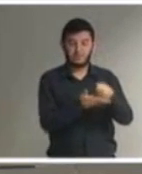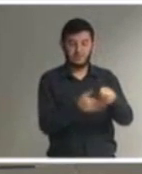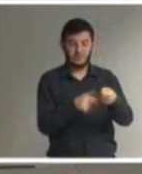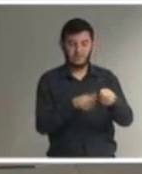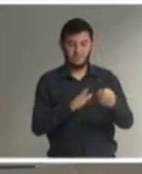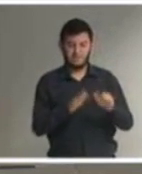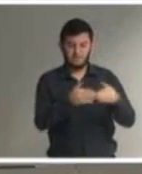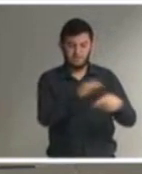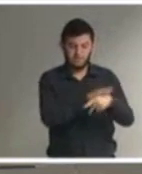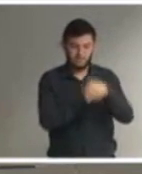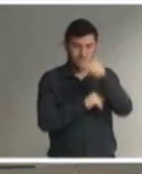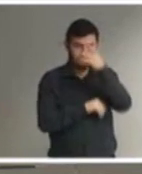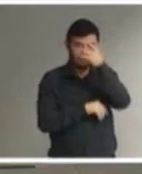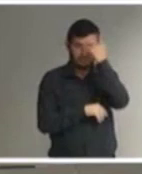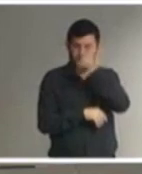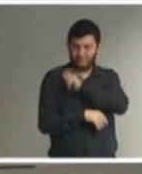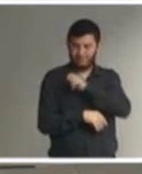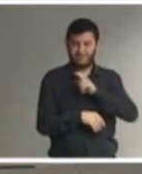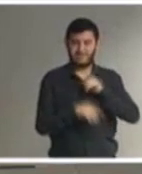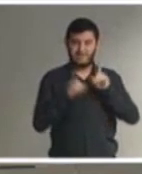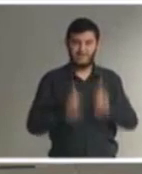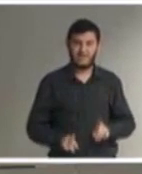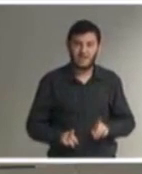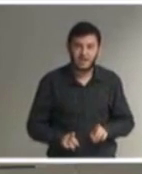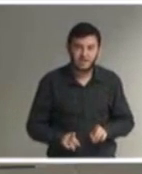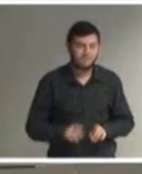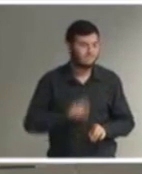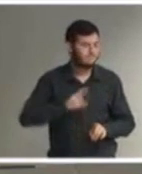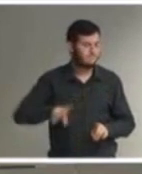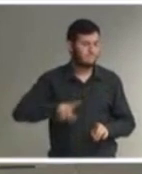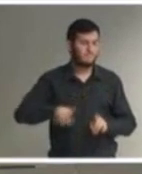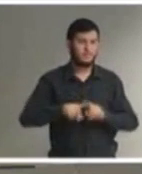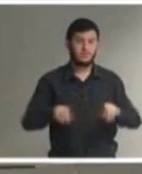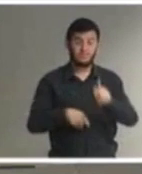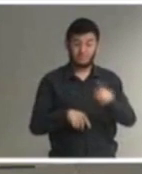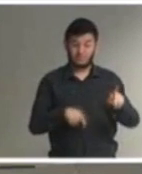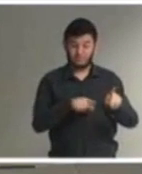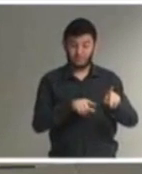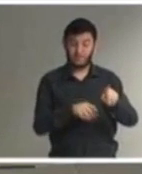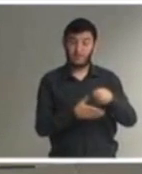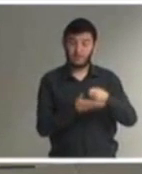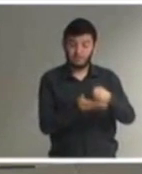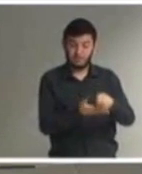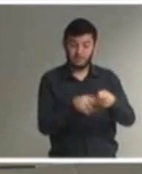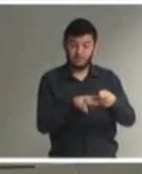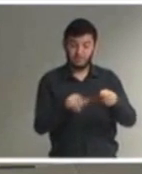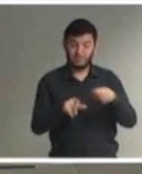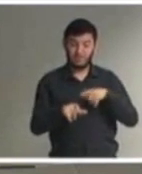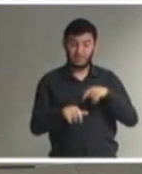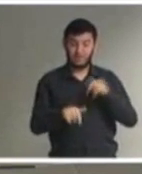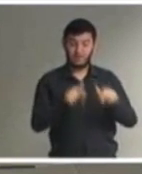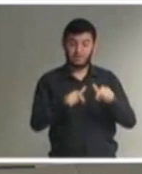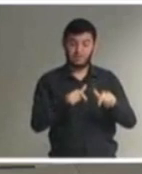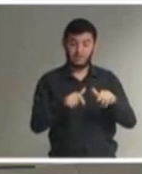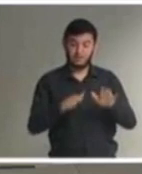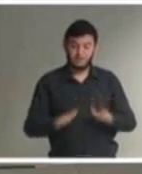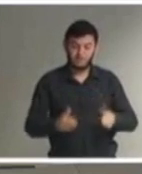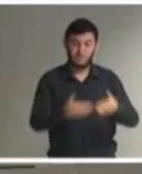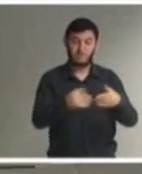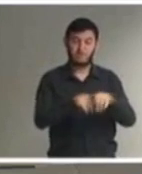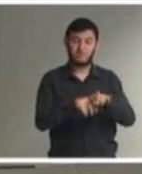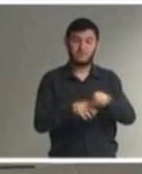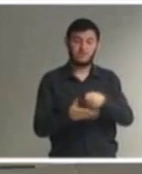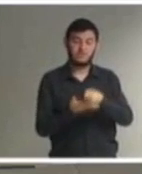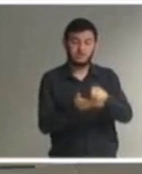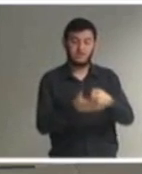exclusivamente não é exclusivamente para o aluno com deficiência o professor auxiliar ele vai trabalhar com a turma toda auxiliando o professor titular